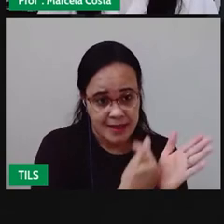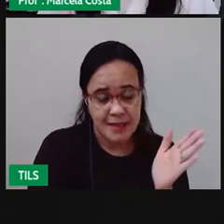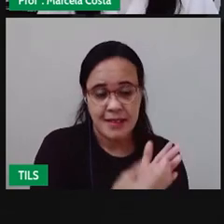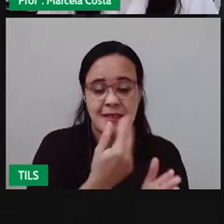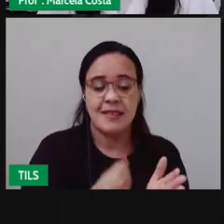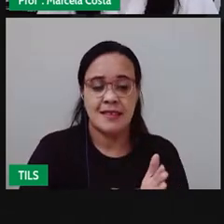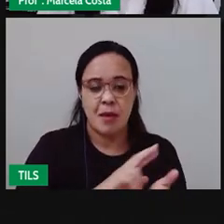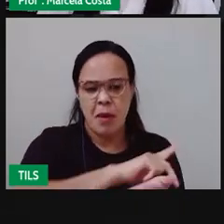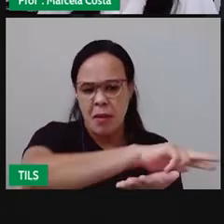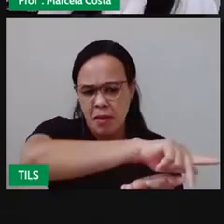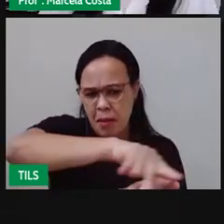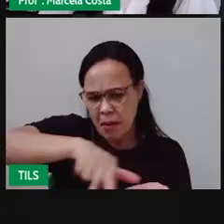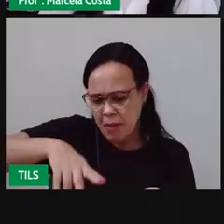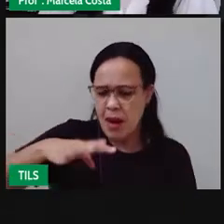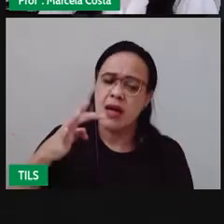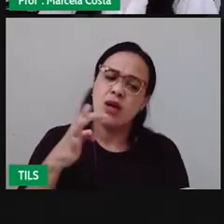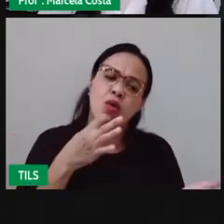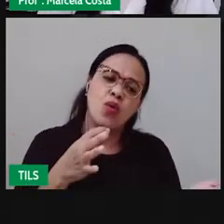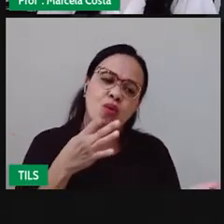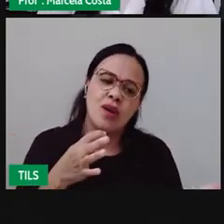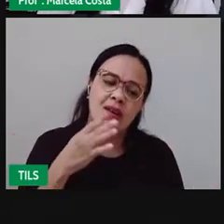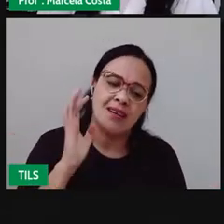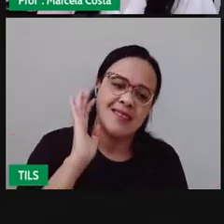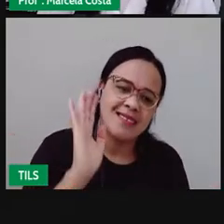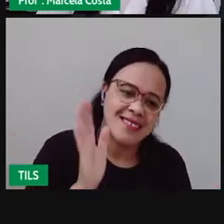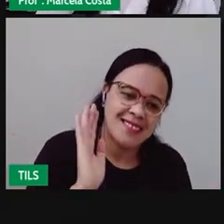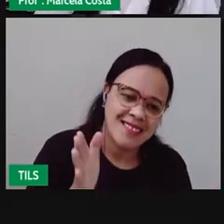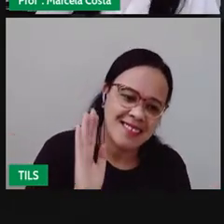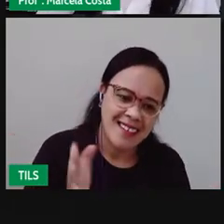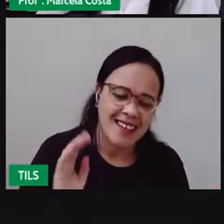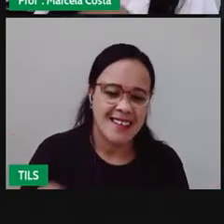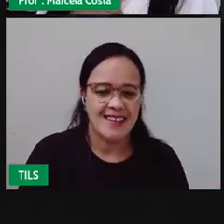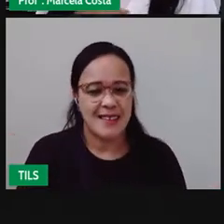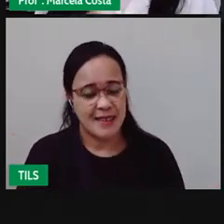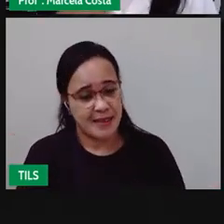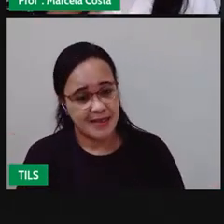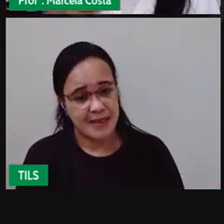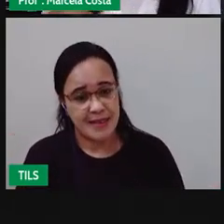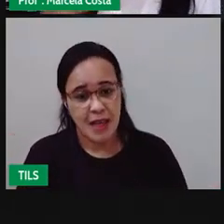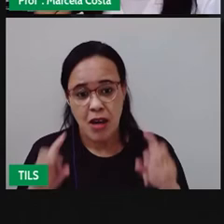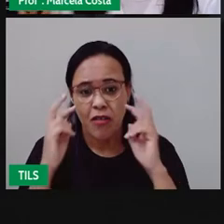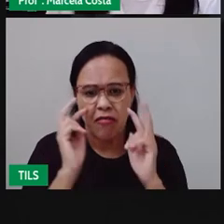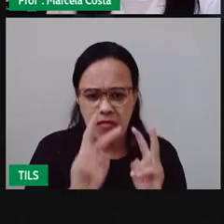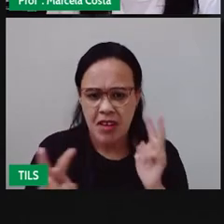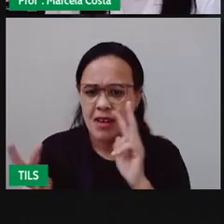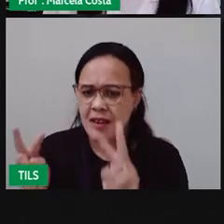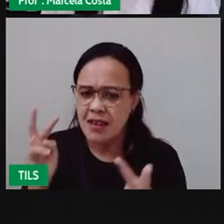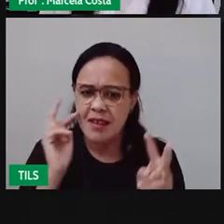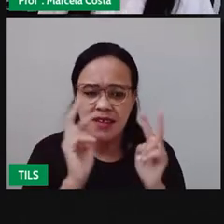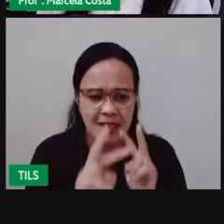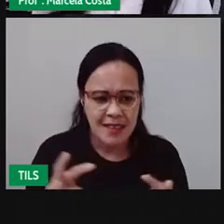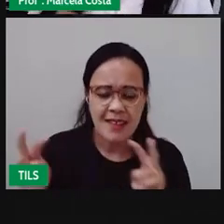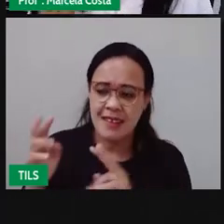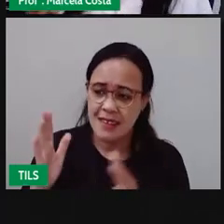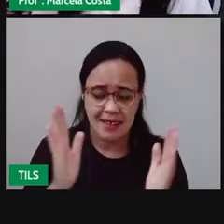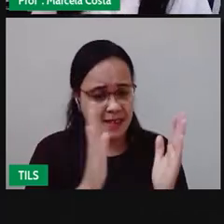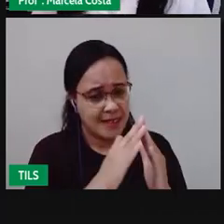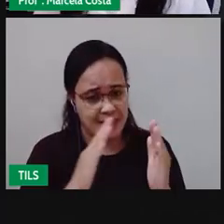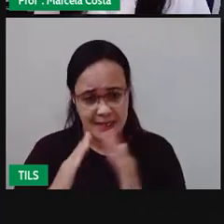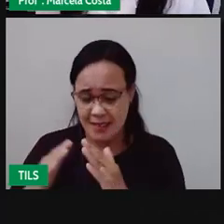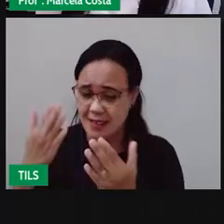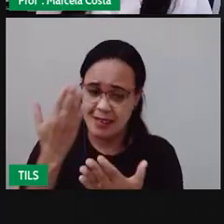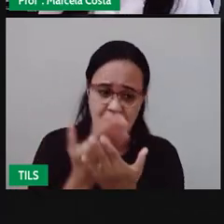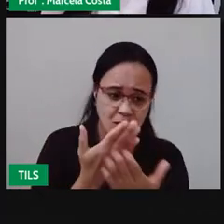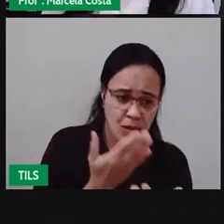conhece e que estão presentes no seu cotidiano que você observa no caminho para a escola no